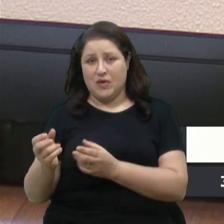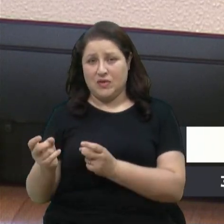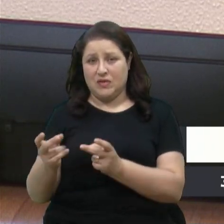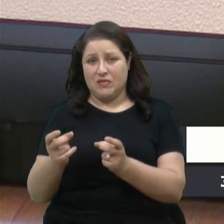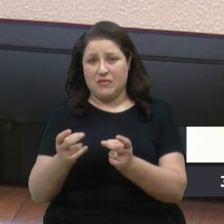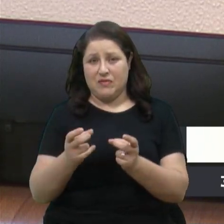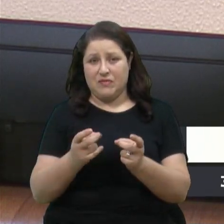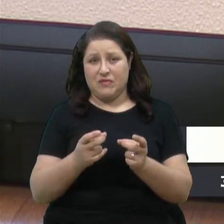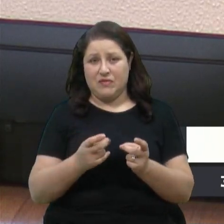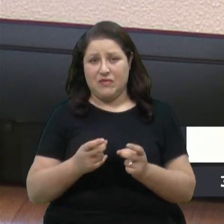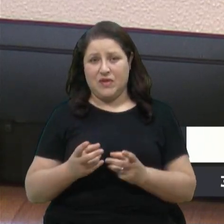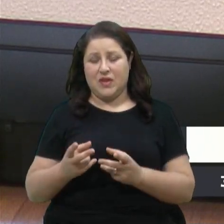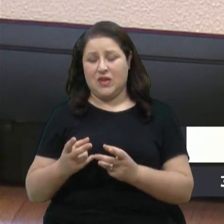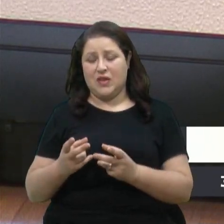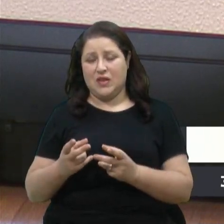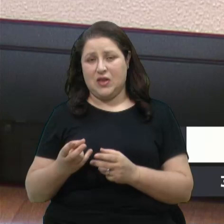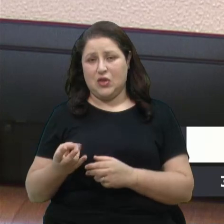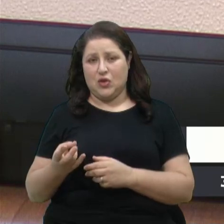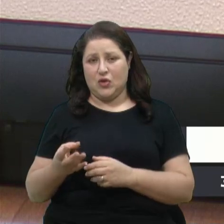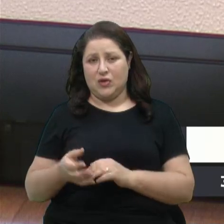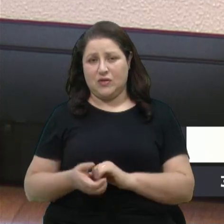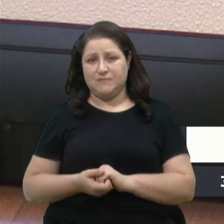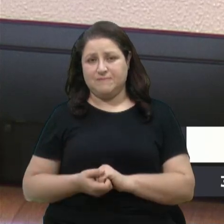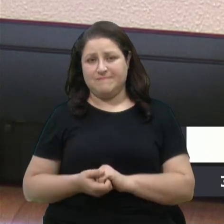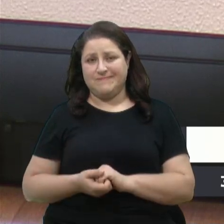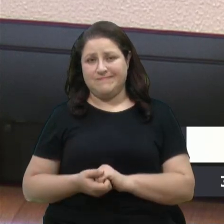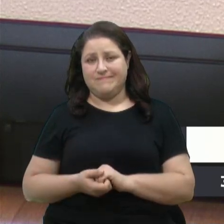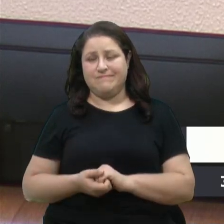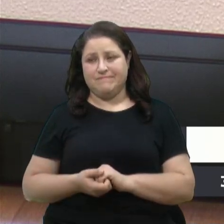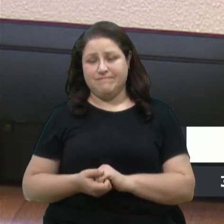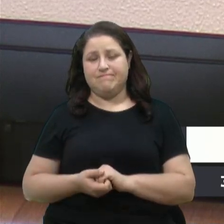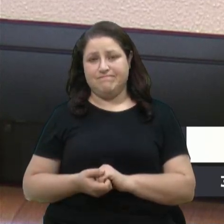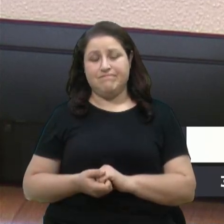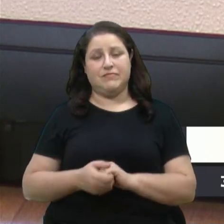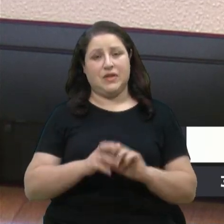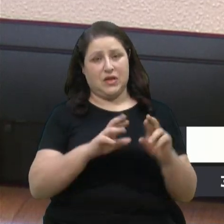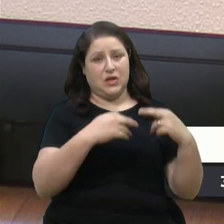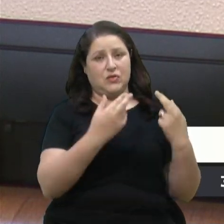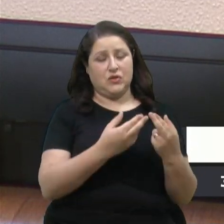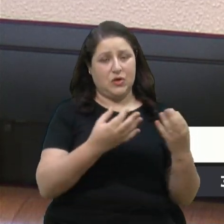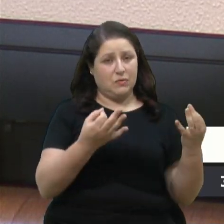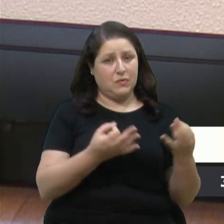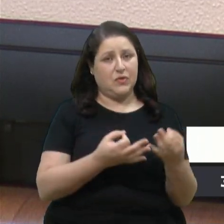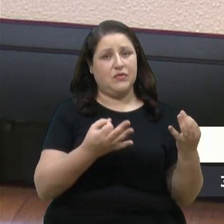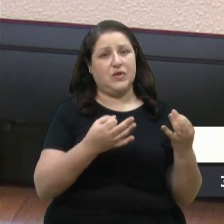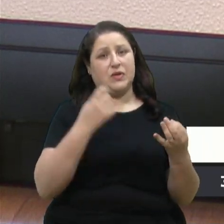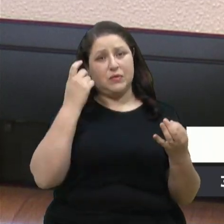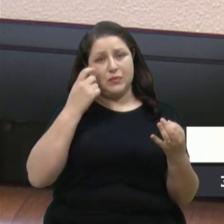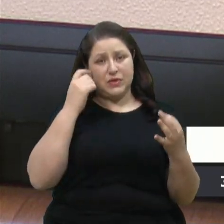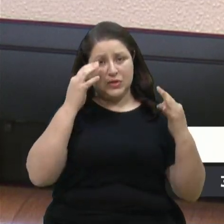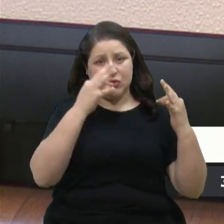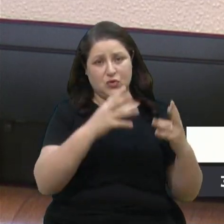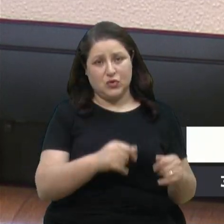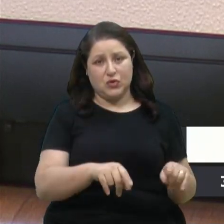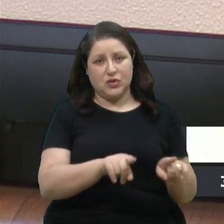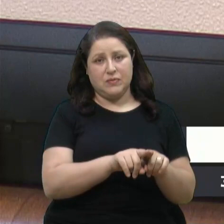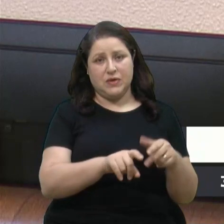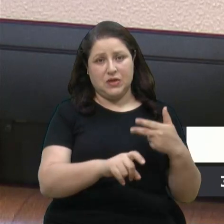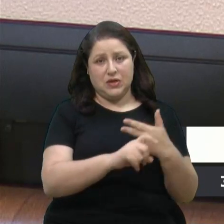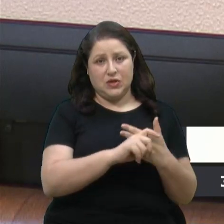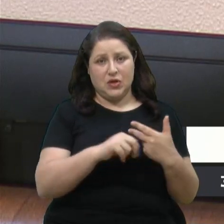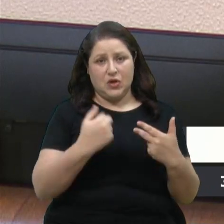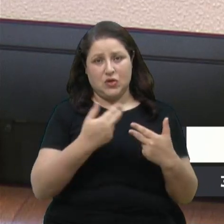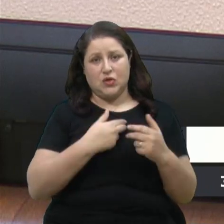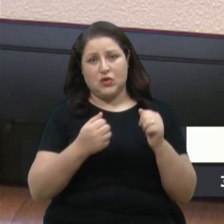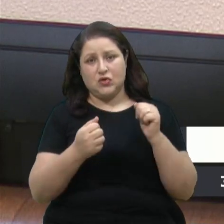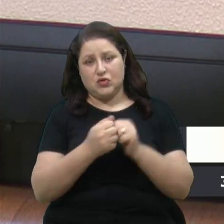Isso é muito triste. Então, foi uma bela de uma reunião, a preocupação é de todos, inclusive do Executivo, e nós estamos juntos para amenizar,